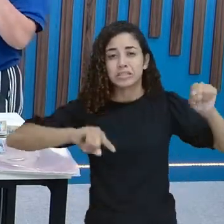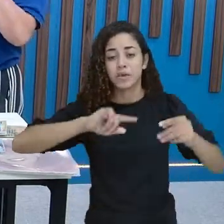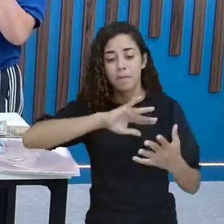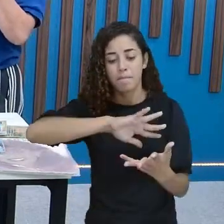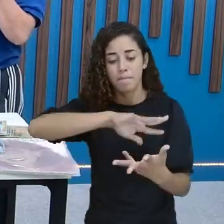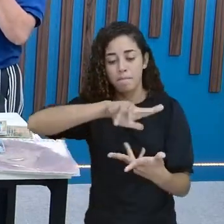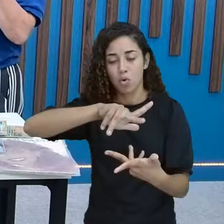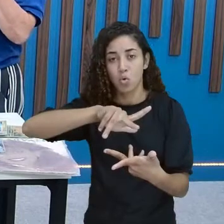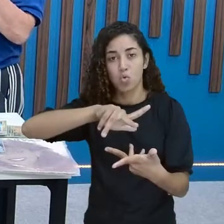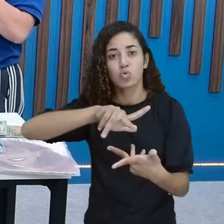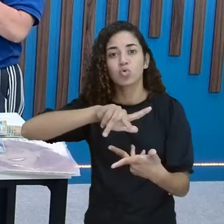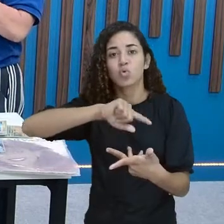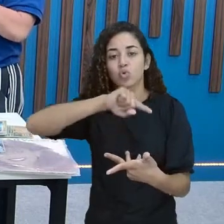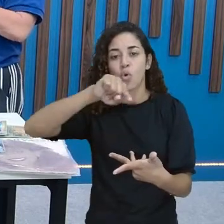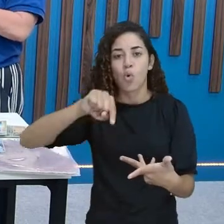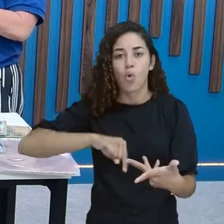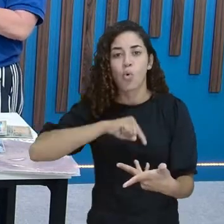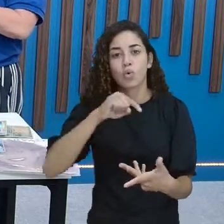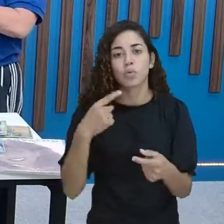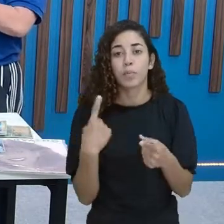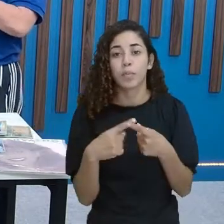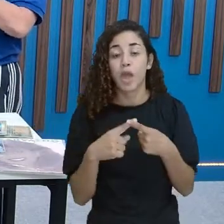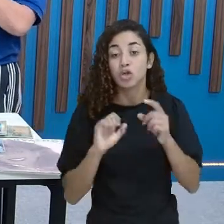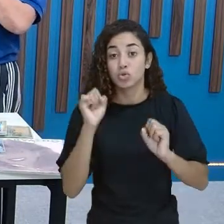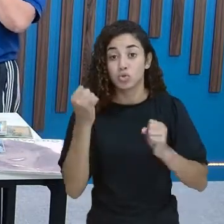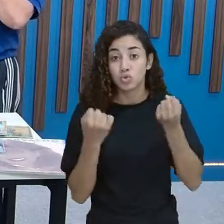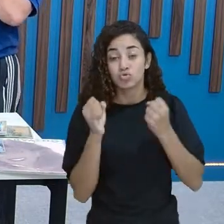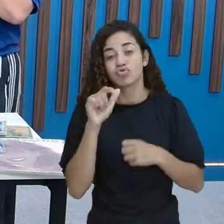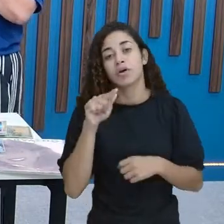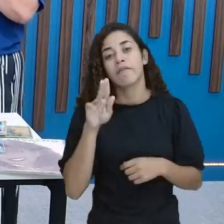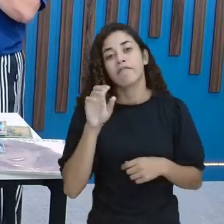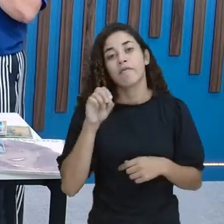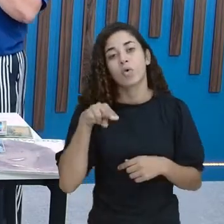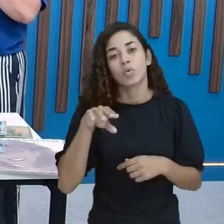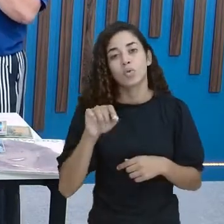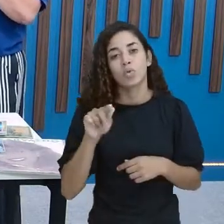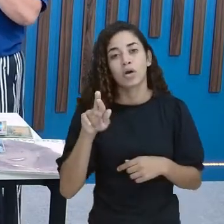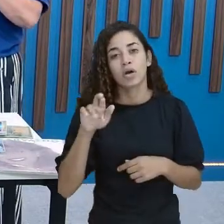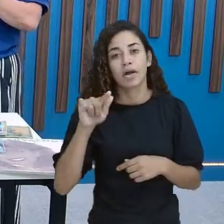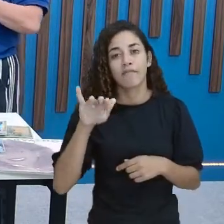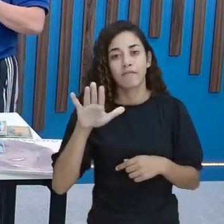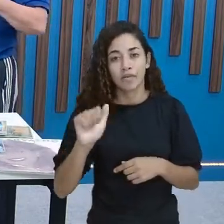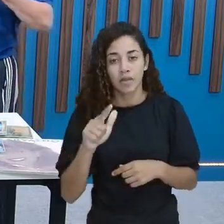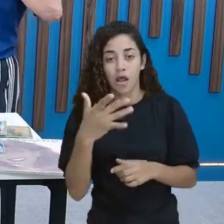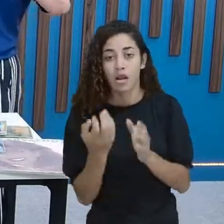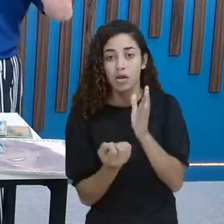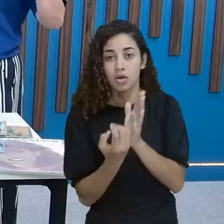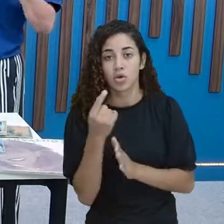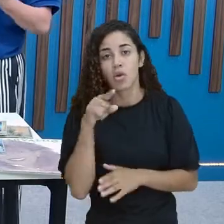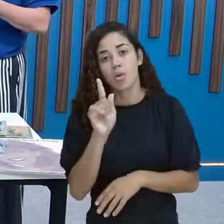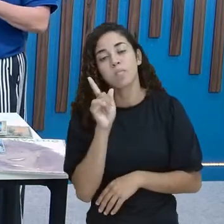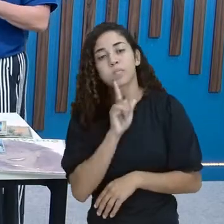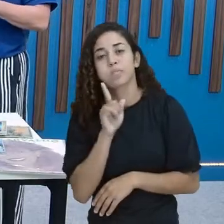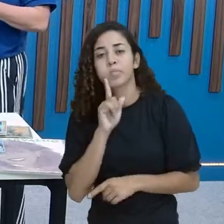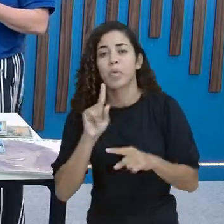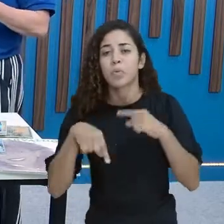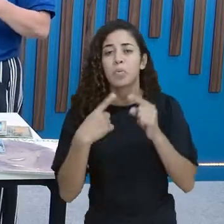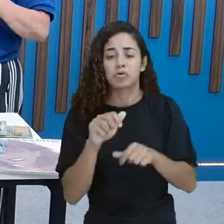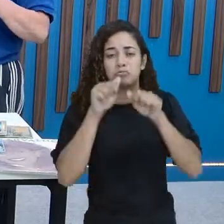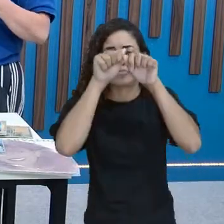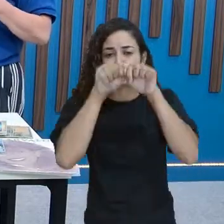Porque a indústria fonográfica Na verdade Quando ela surgiu Ela surgiu lá Nos Estados Unidos Depois ela foi Ganhando o mundo